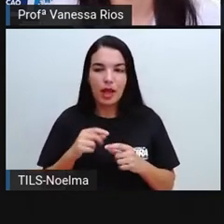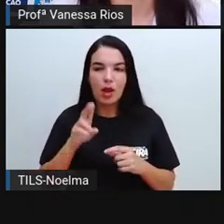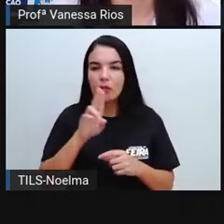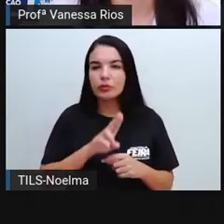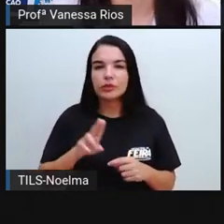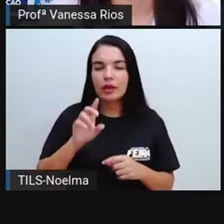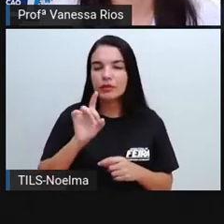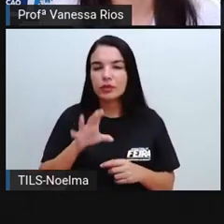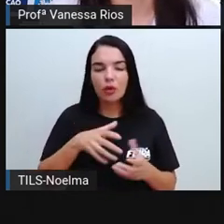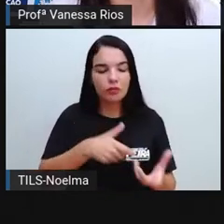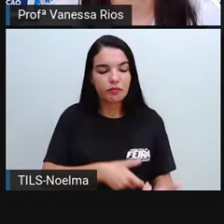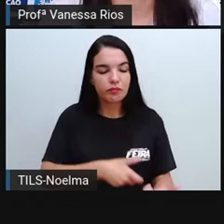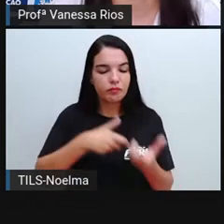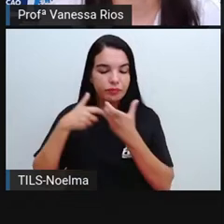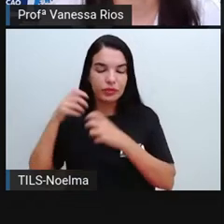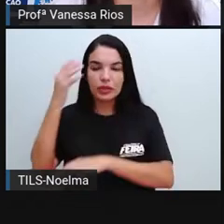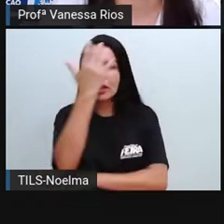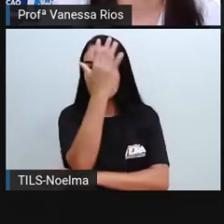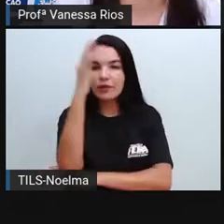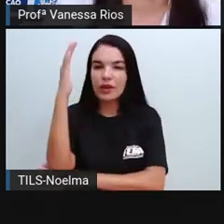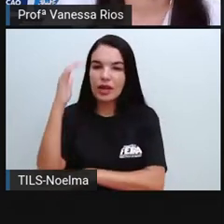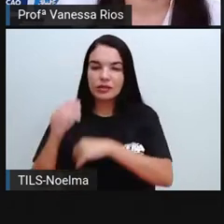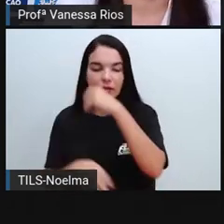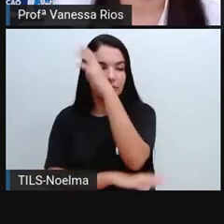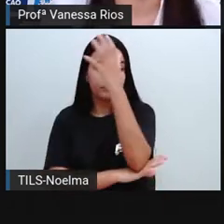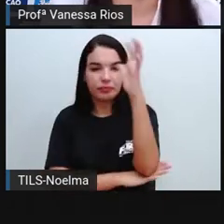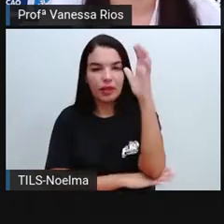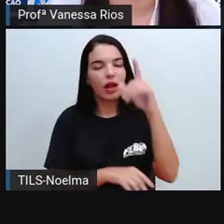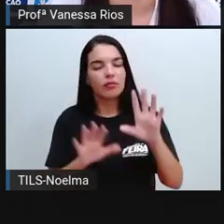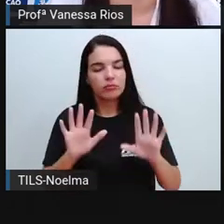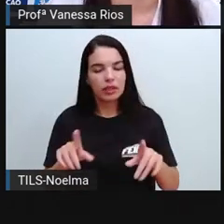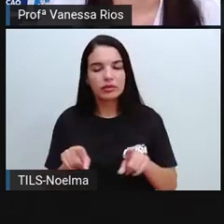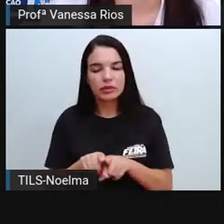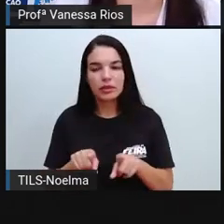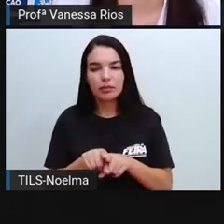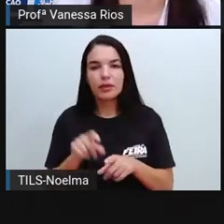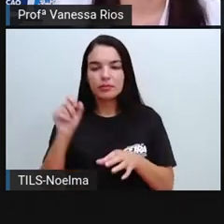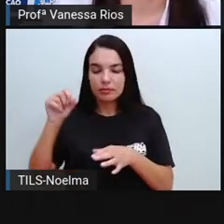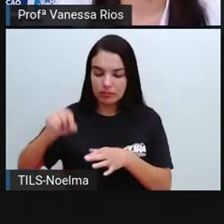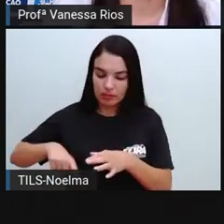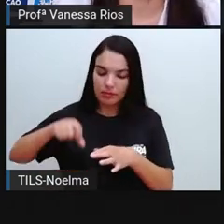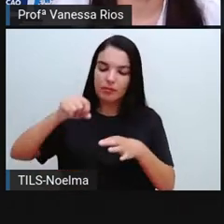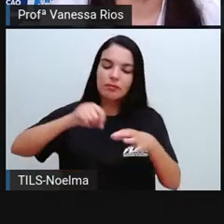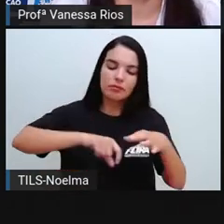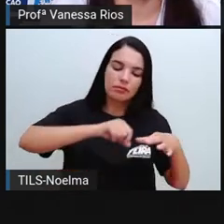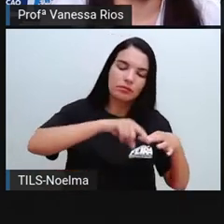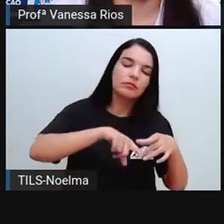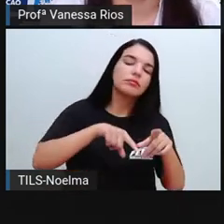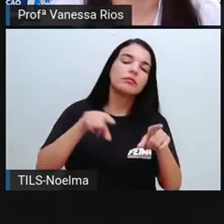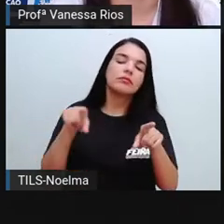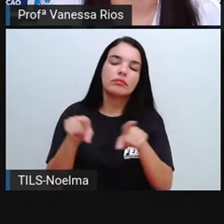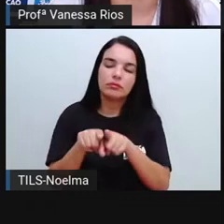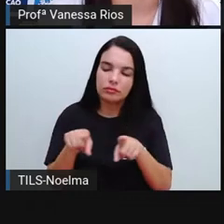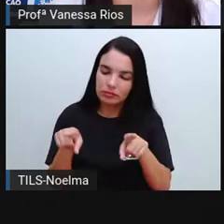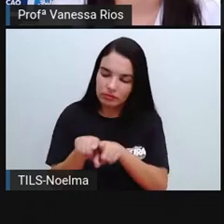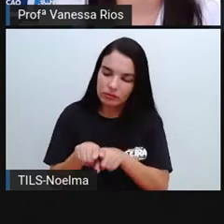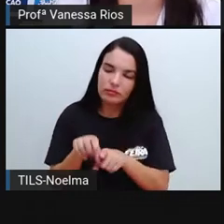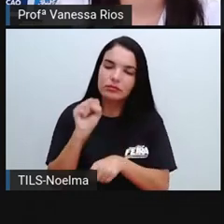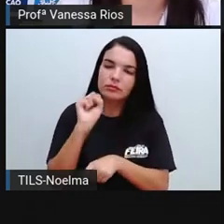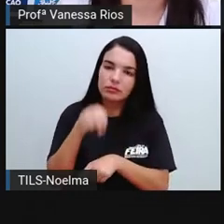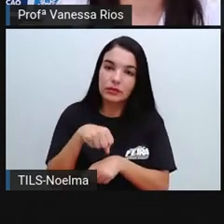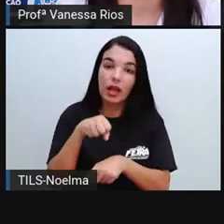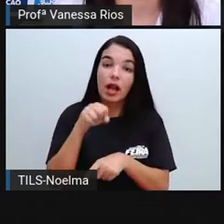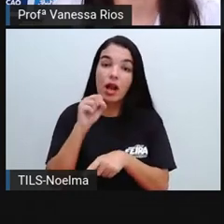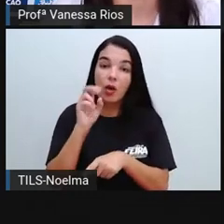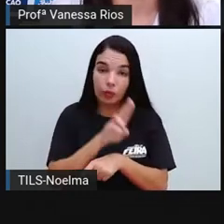traziam, mas eles também plantavam, né? Eles utilizavam aí o extrativismo, né? Utilizavam